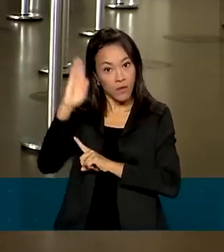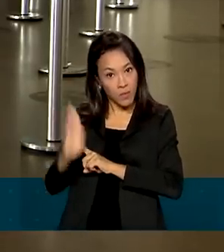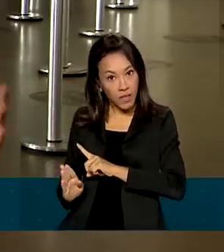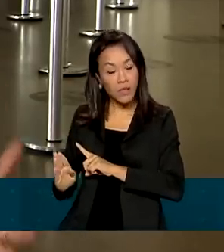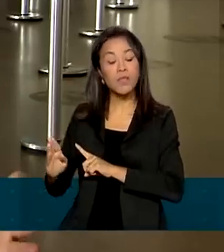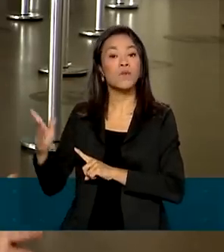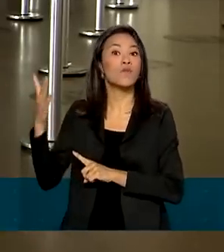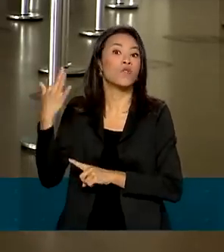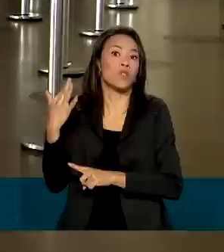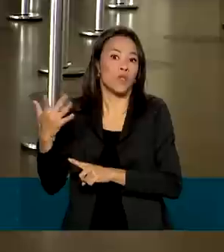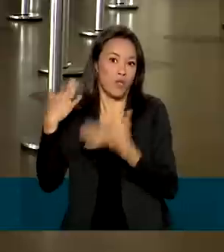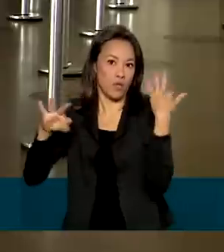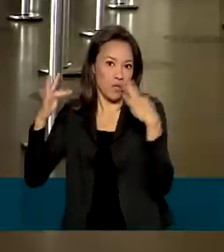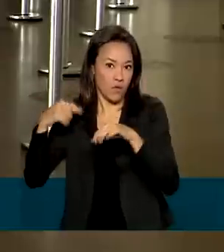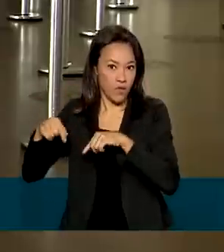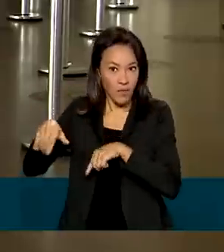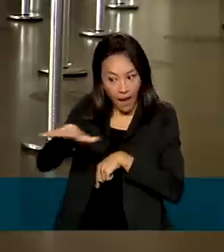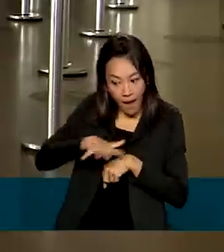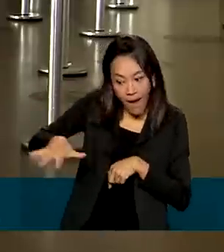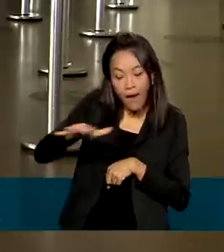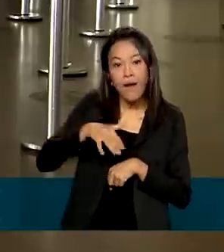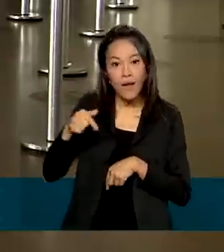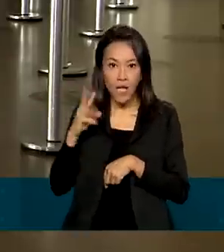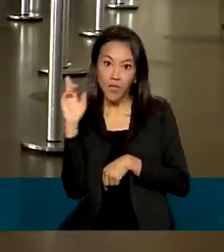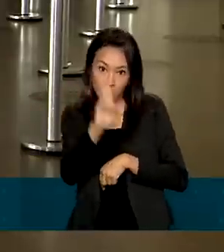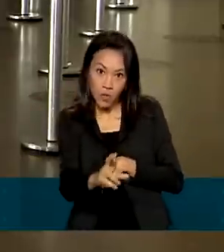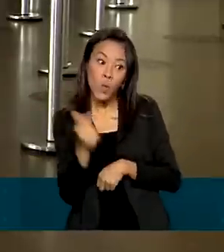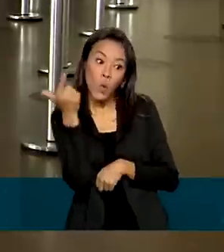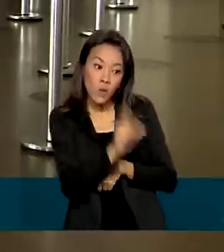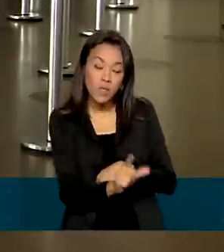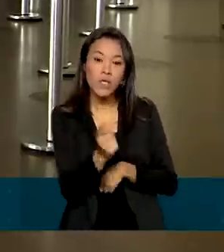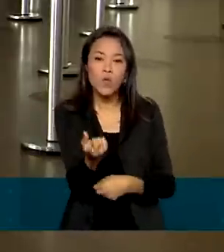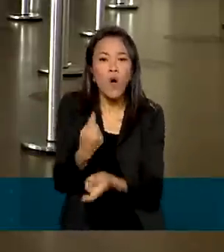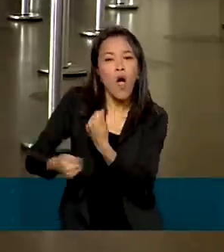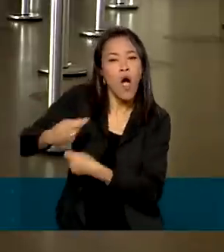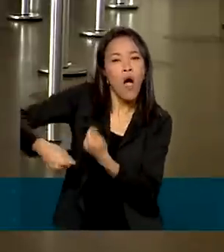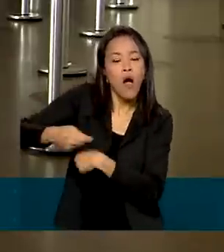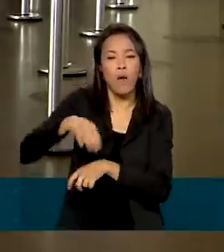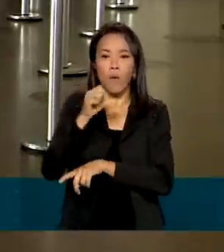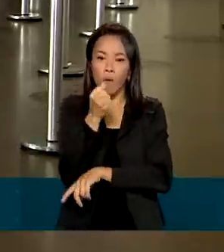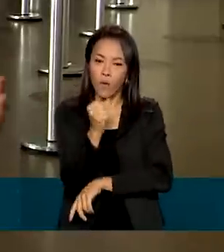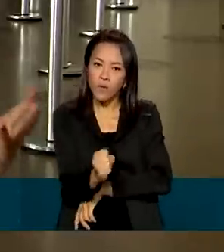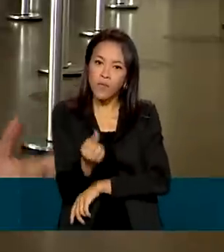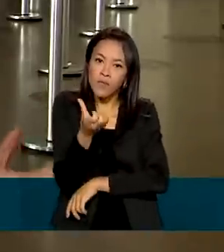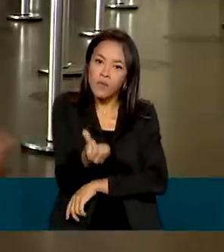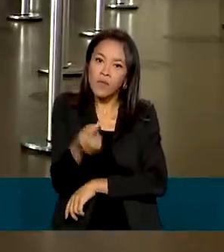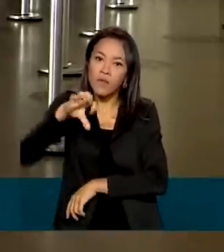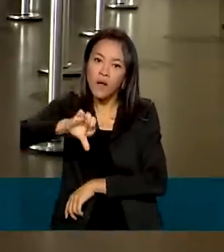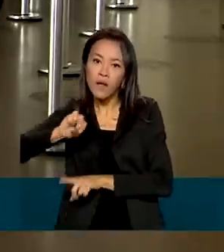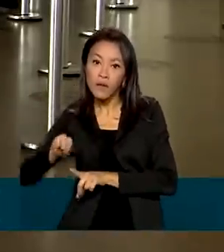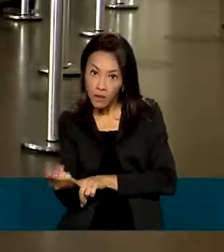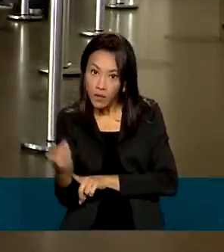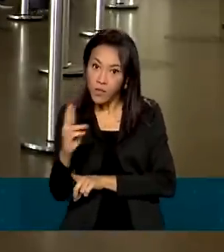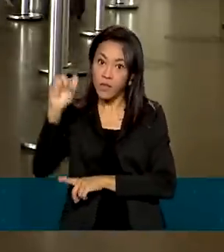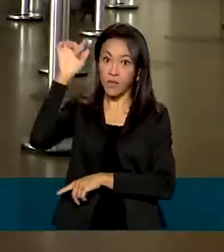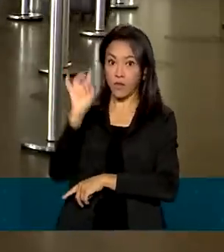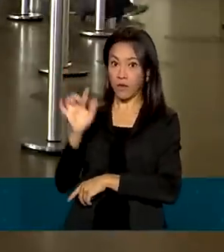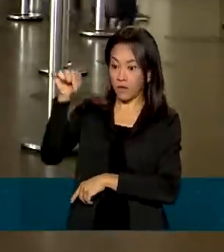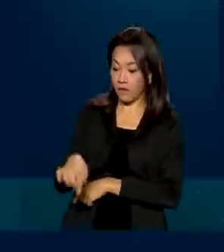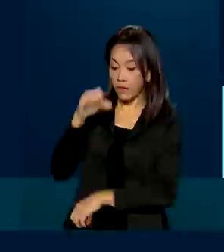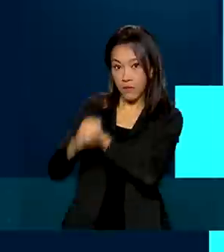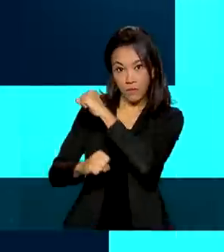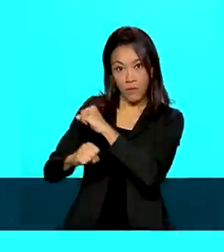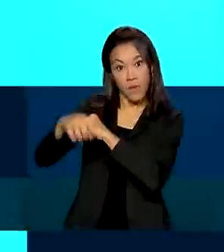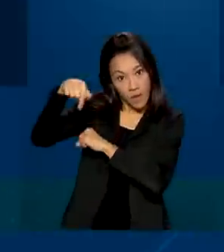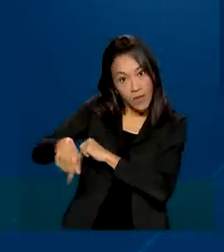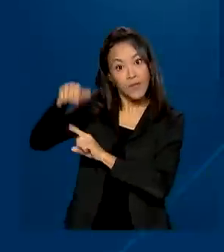Viagens Corporativas, o ramo alcançou um faturamento de 869 milhões de reais só neste mês de março.